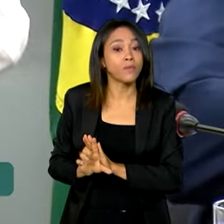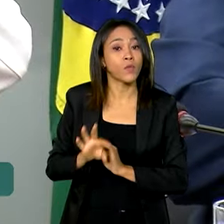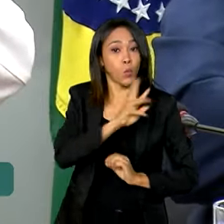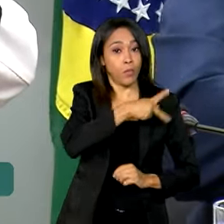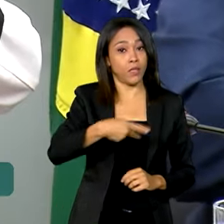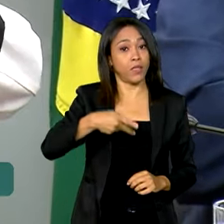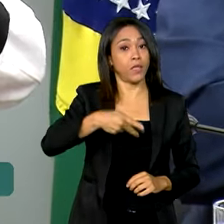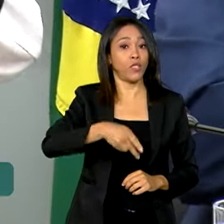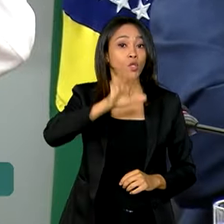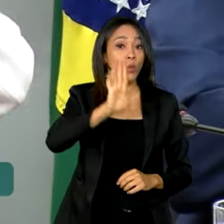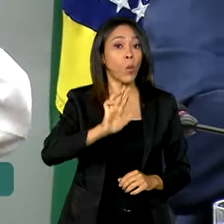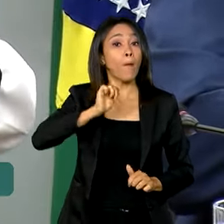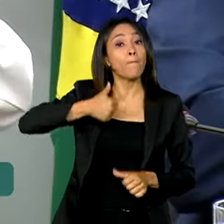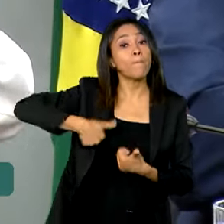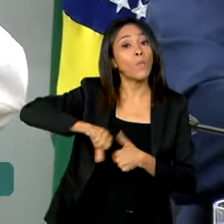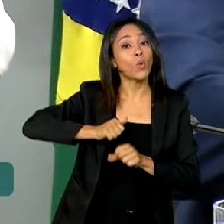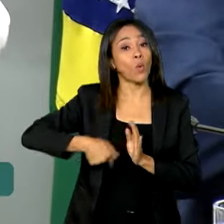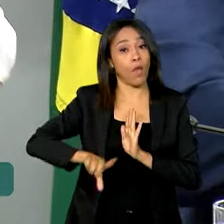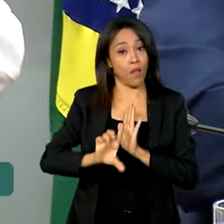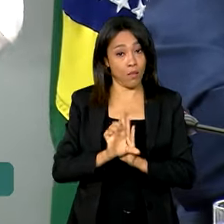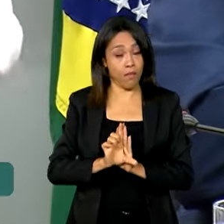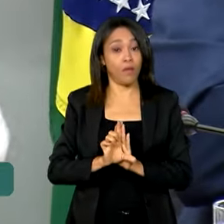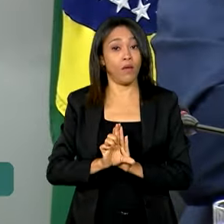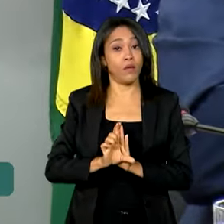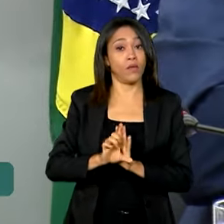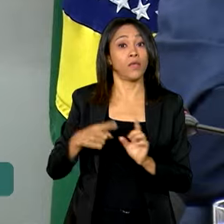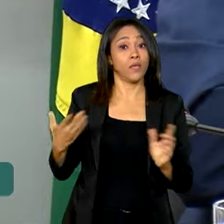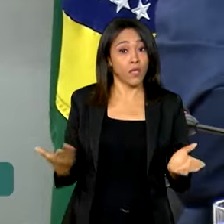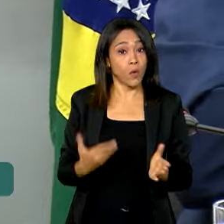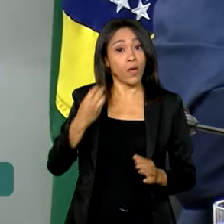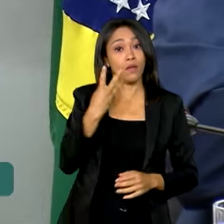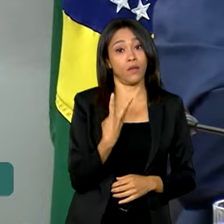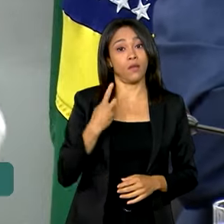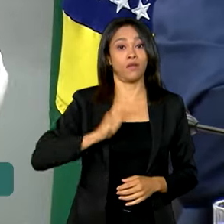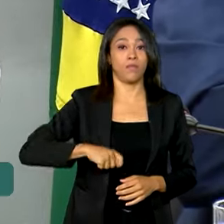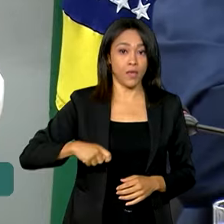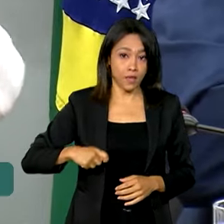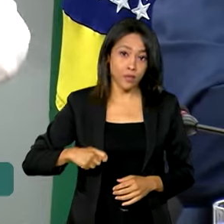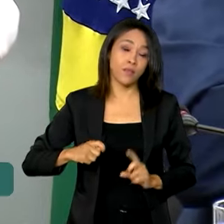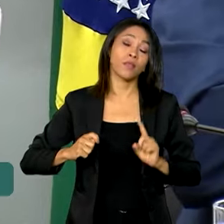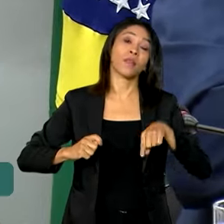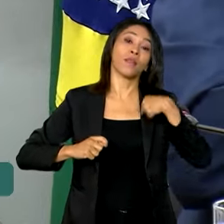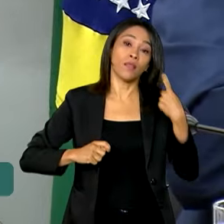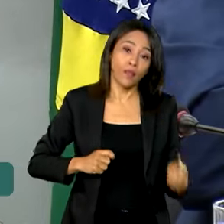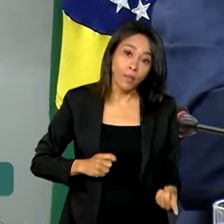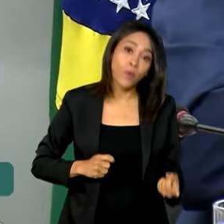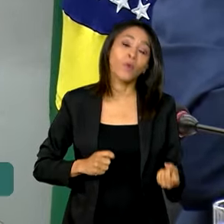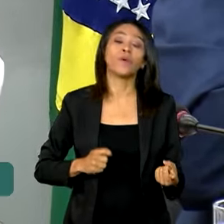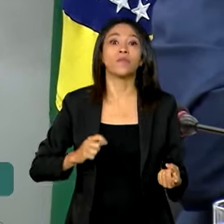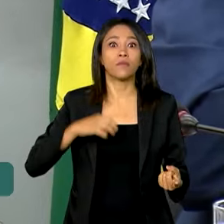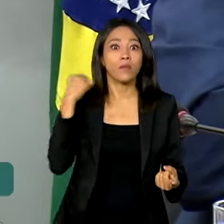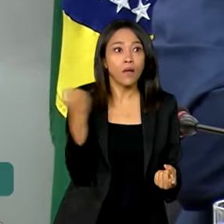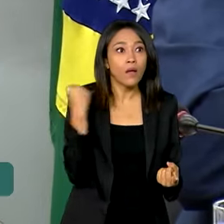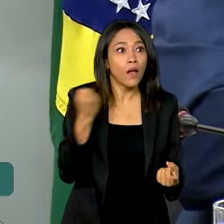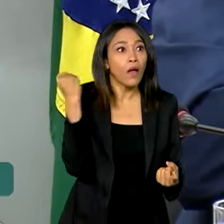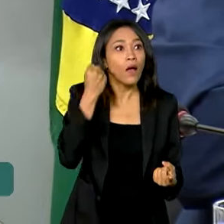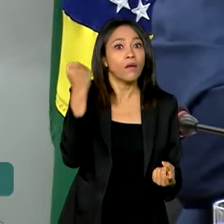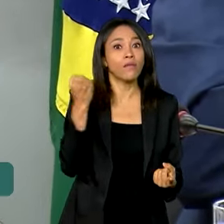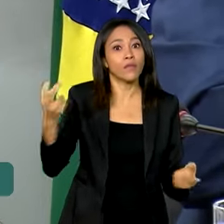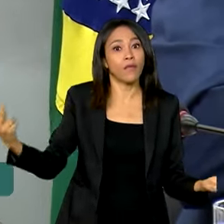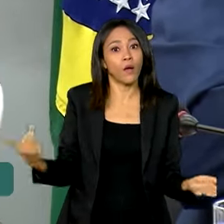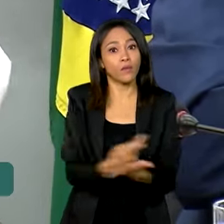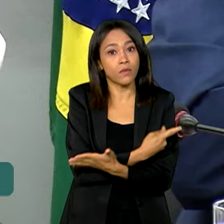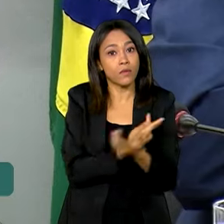Lula fez uma mudança na lei e baixou para três meses. Depois, diante do agravamento do extremo